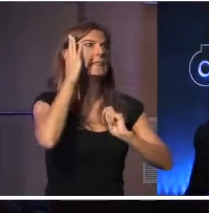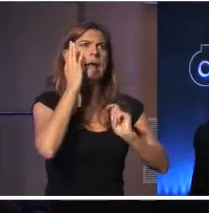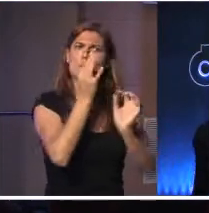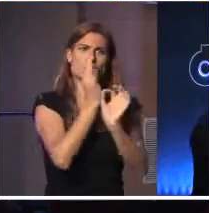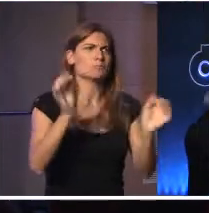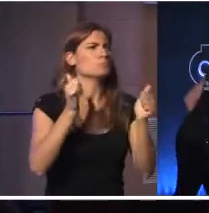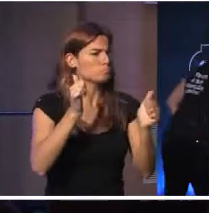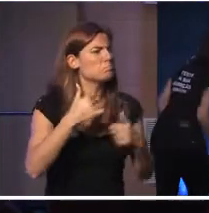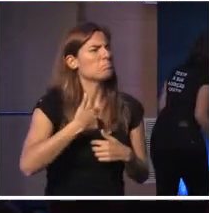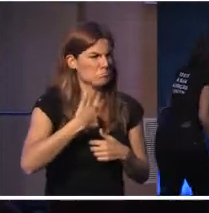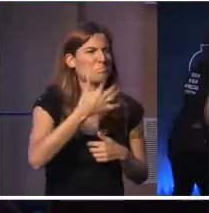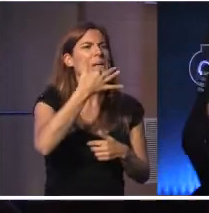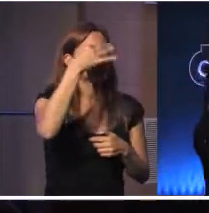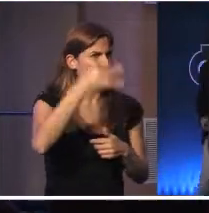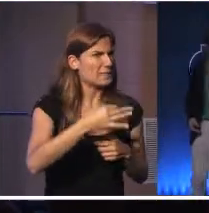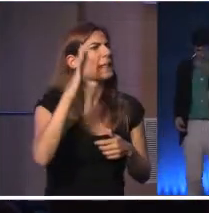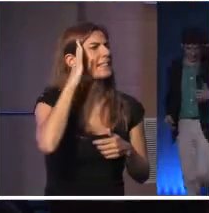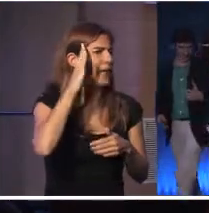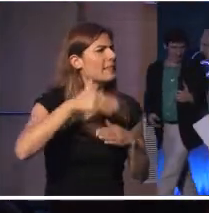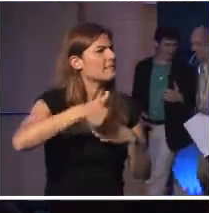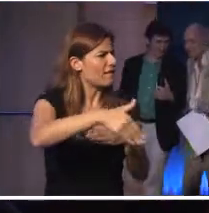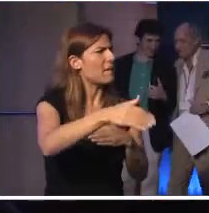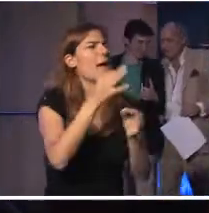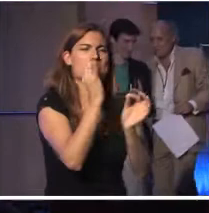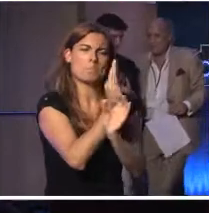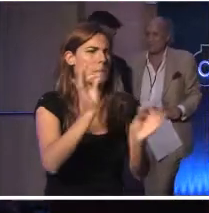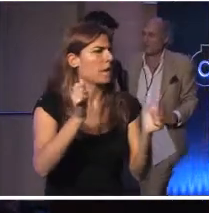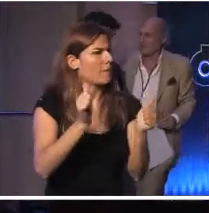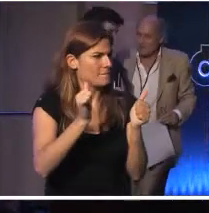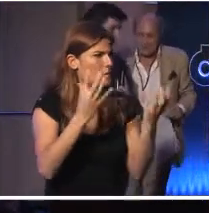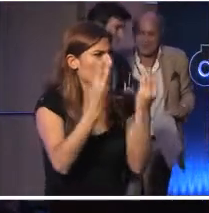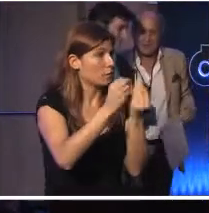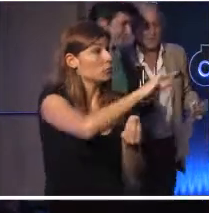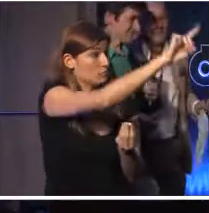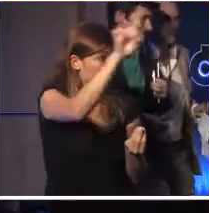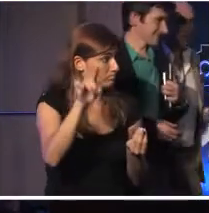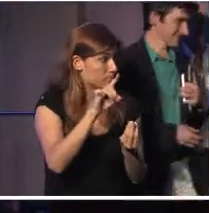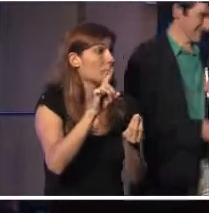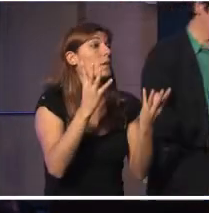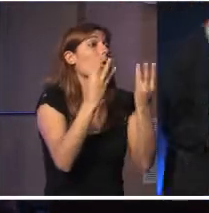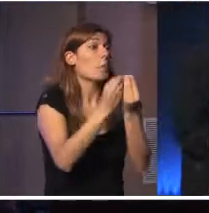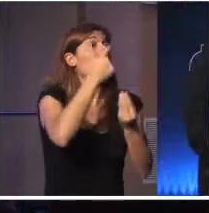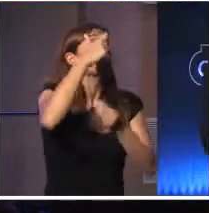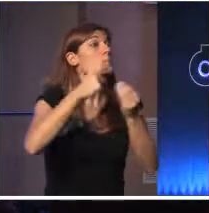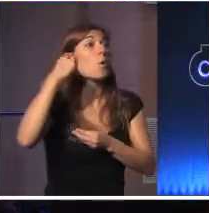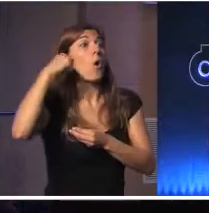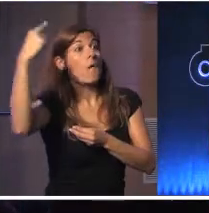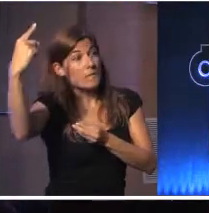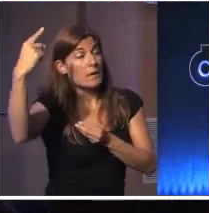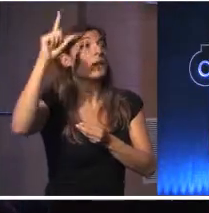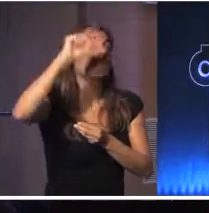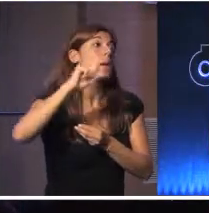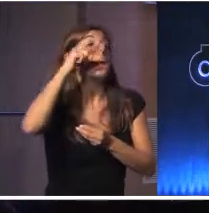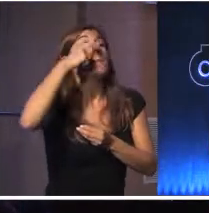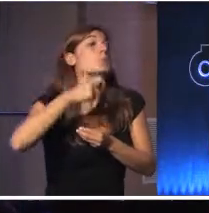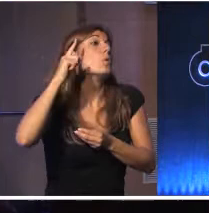Vai certamente ser uma tarde fantástica passada na vossa companhia, na companhia de pessoas que ouvem e de pessoas que não ouvem.